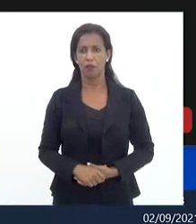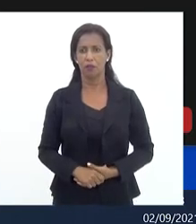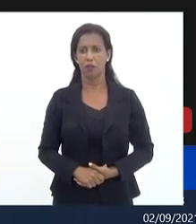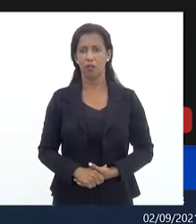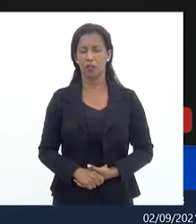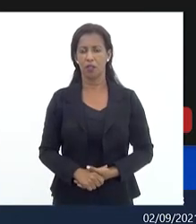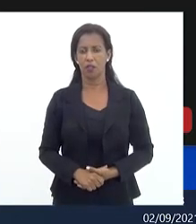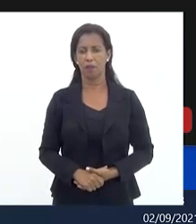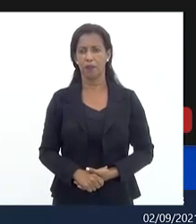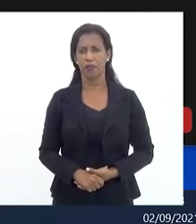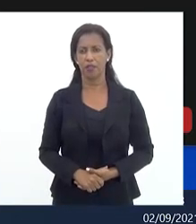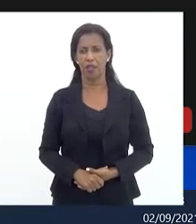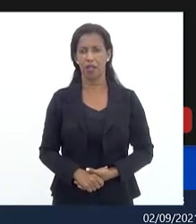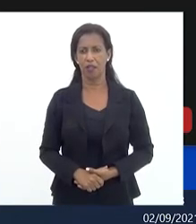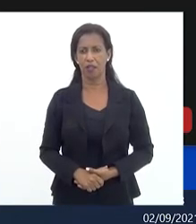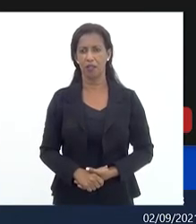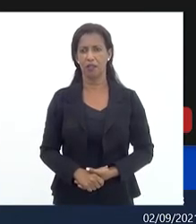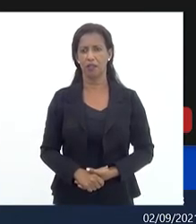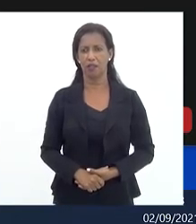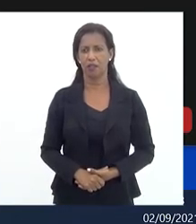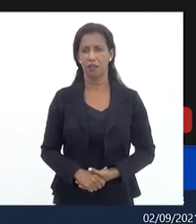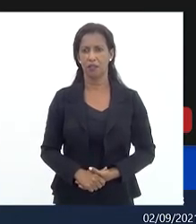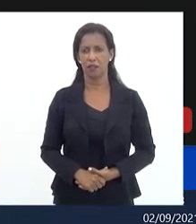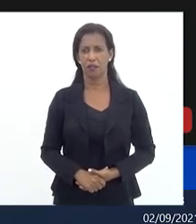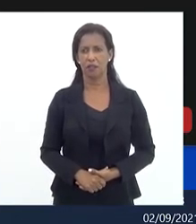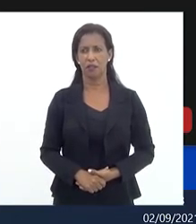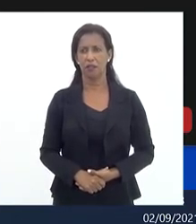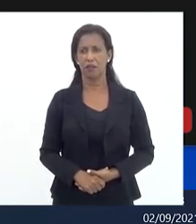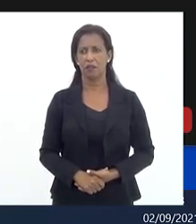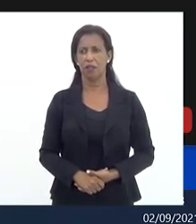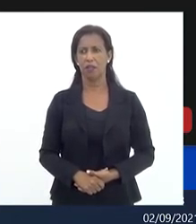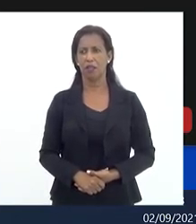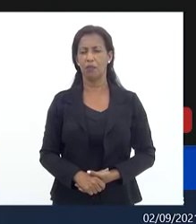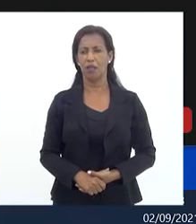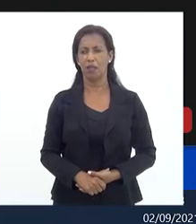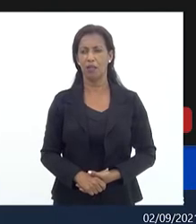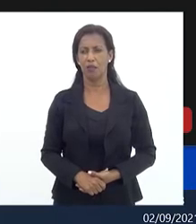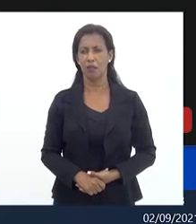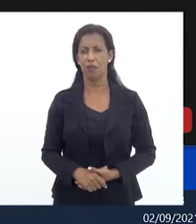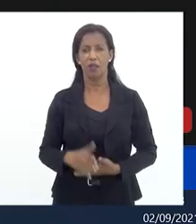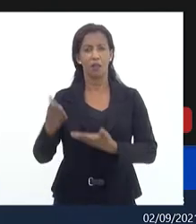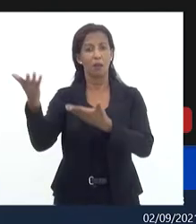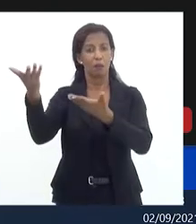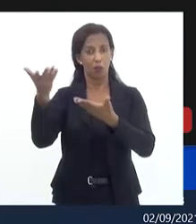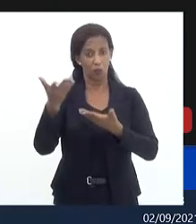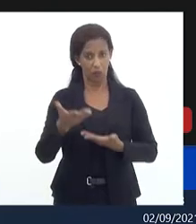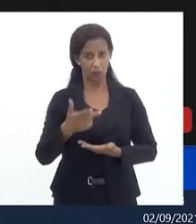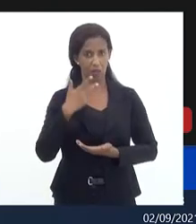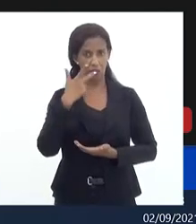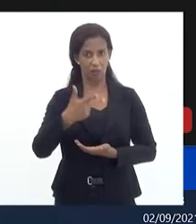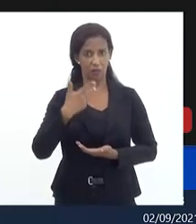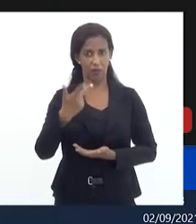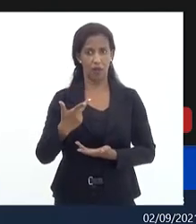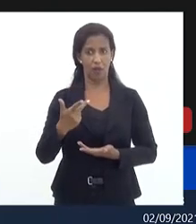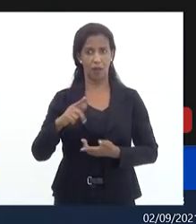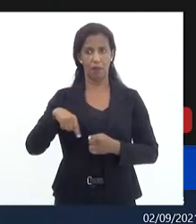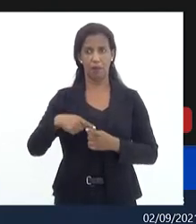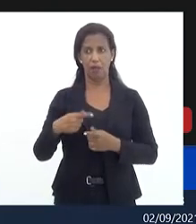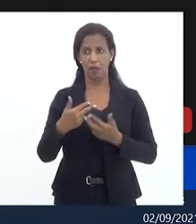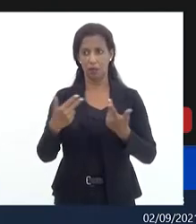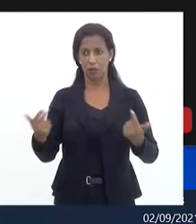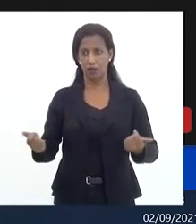ótimo deputado mais alguém queira fazer uso da palavra apresentar aqui ao nosso grupo